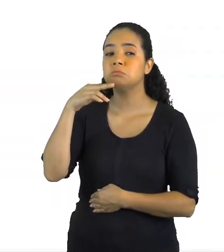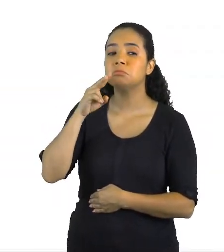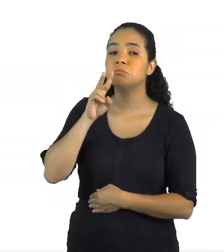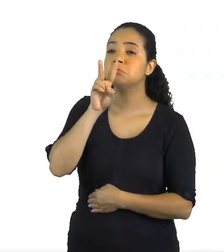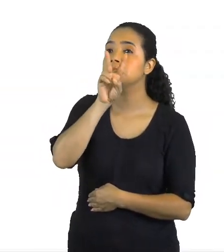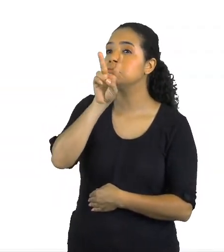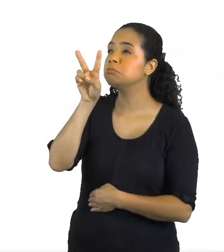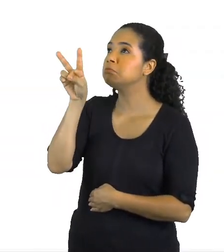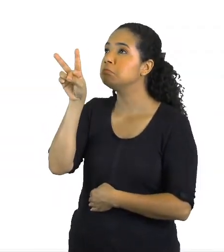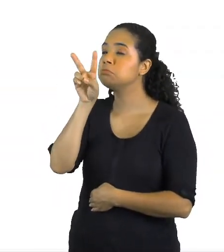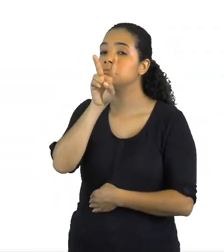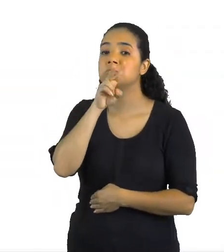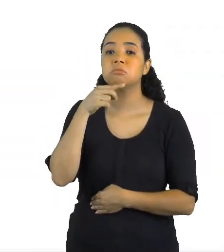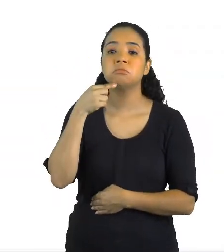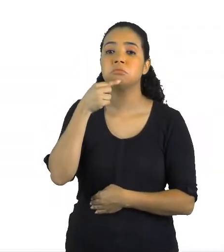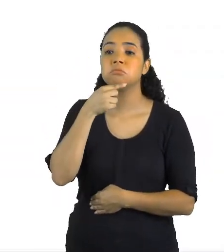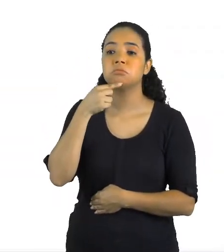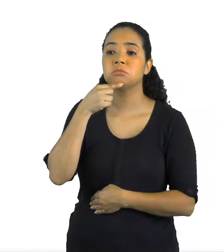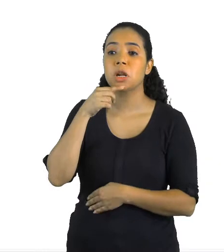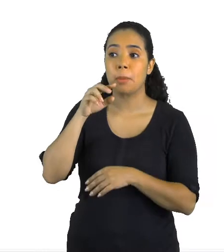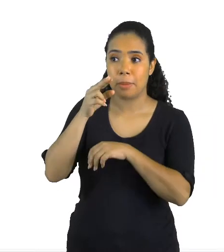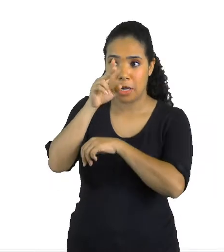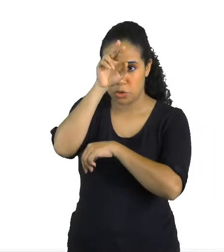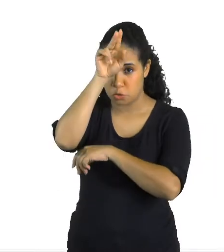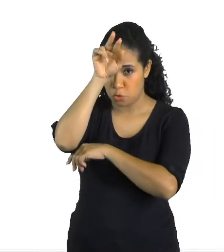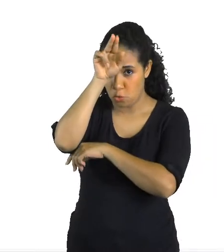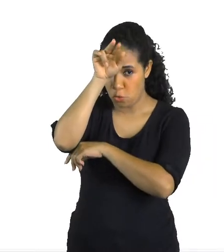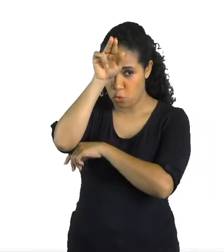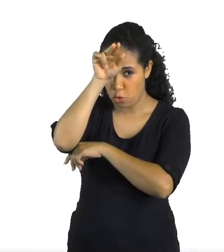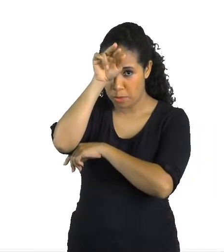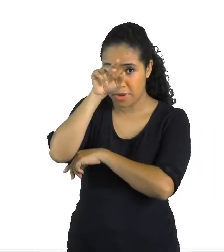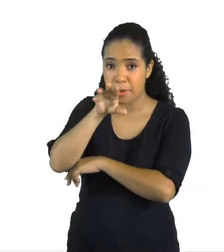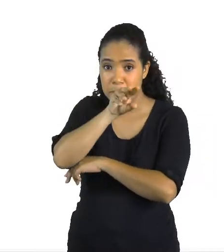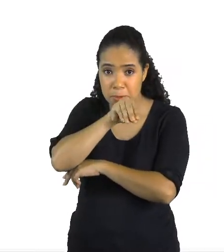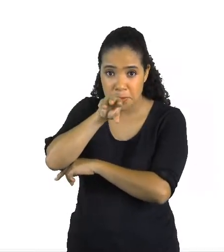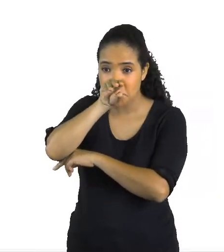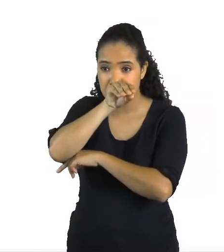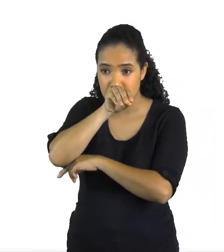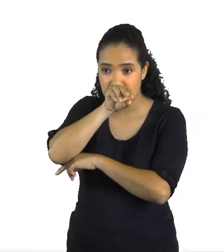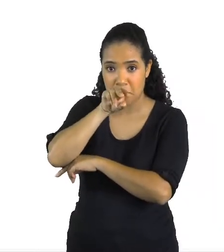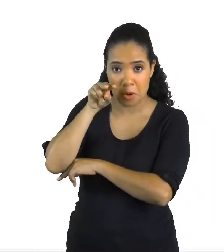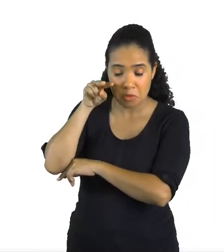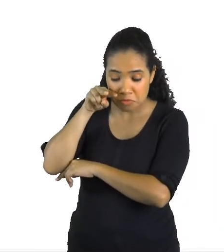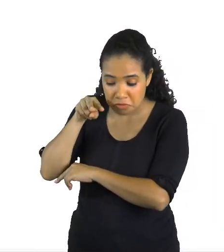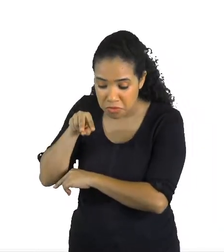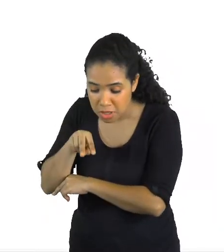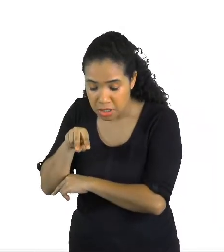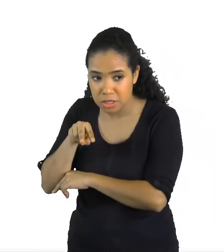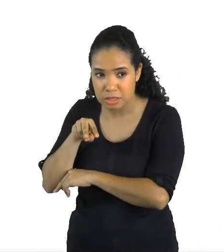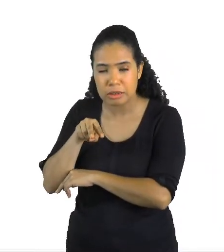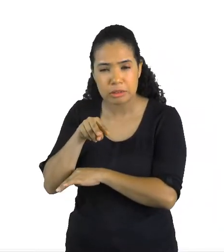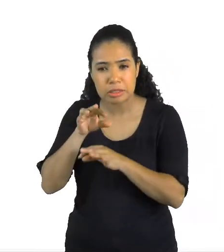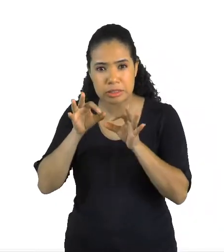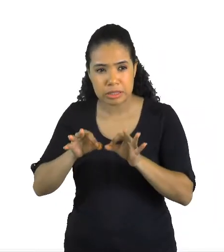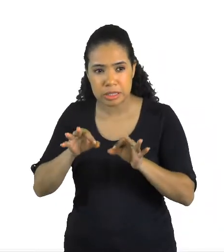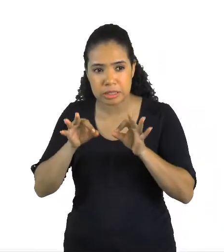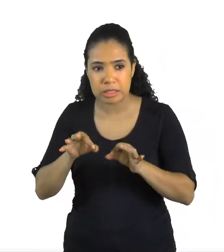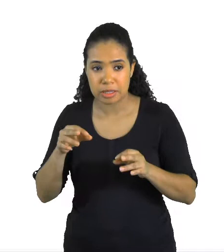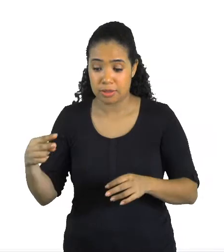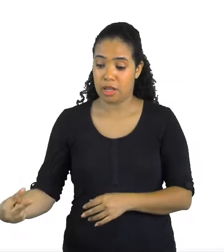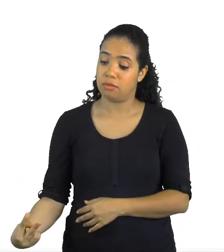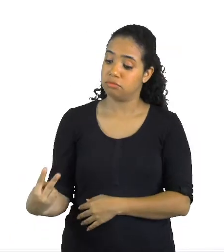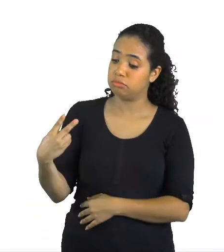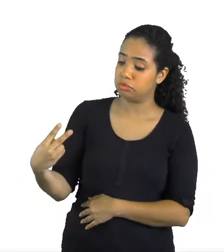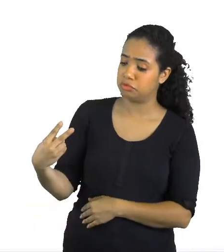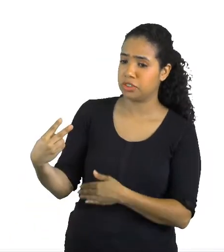Mas se a formiga falasse e me visse lá do chão, ia dizer com certeza, nossa